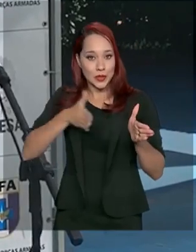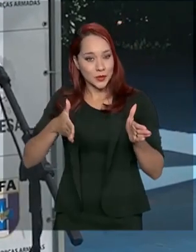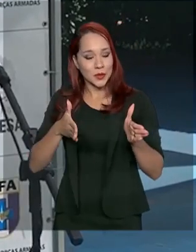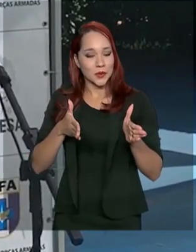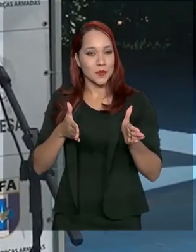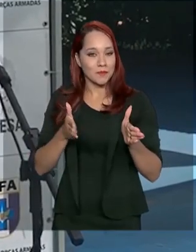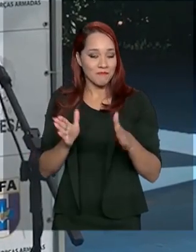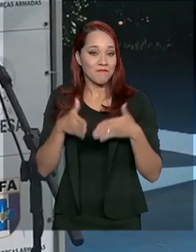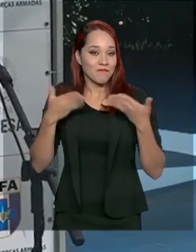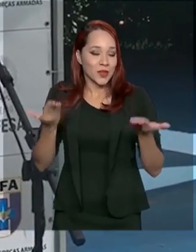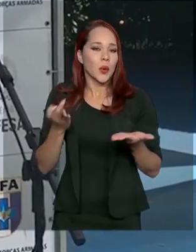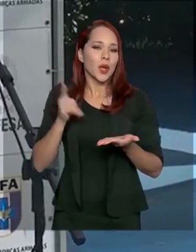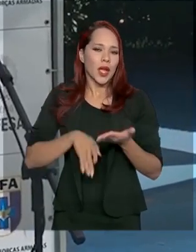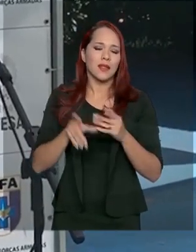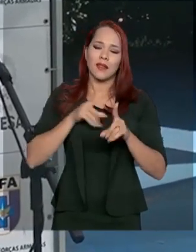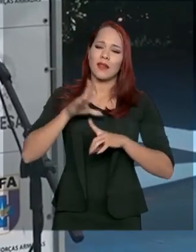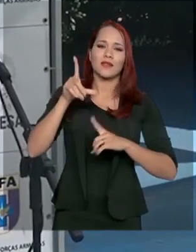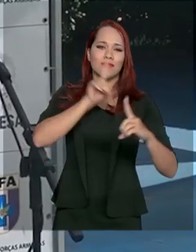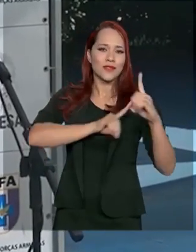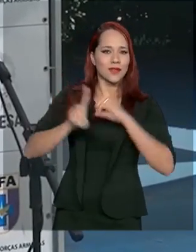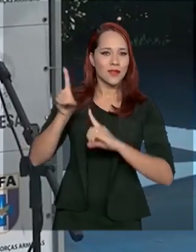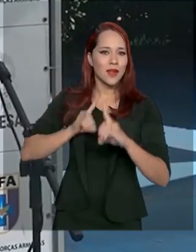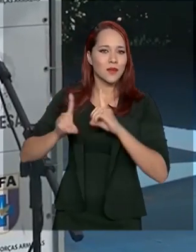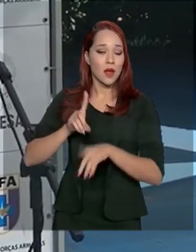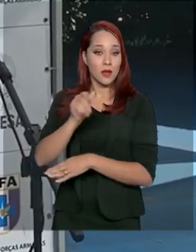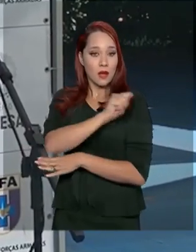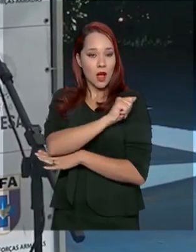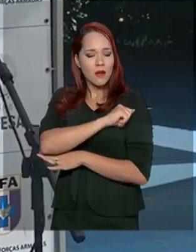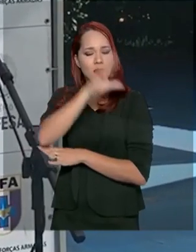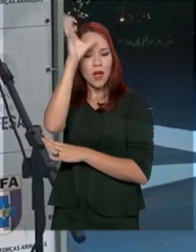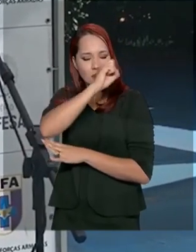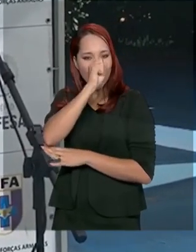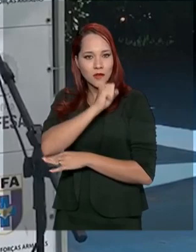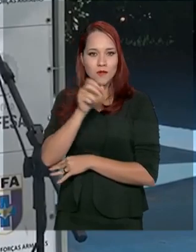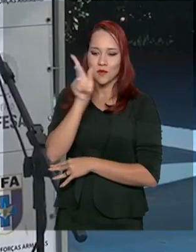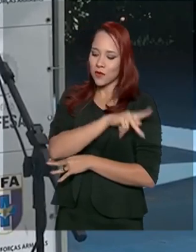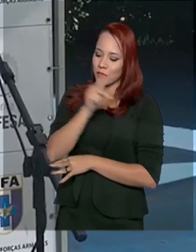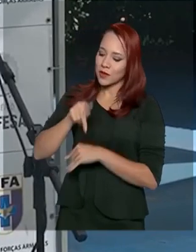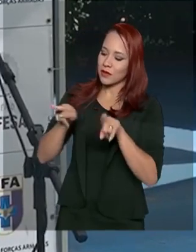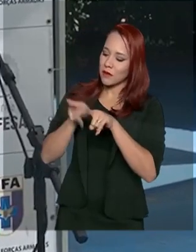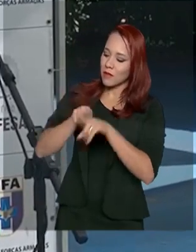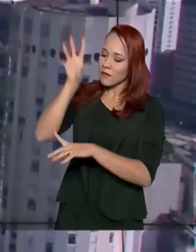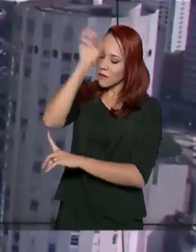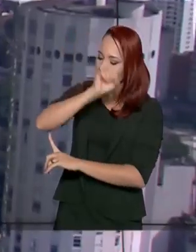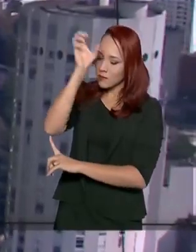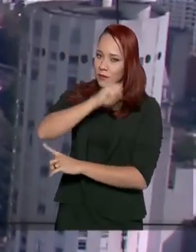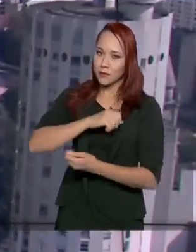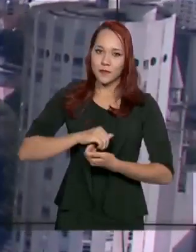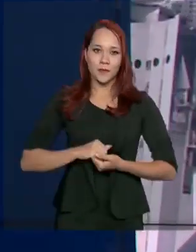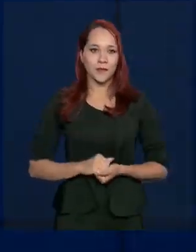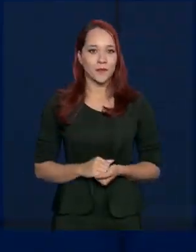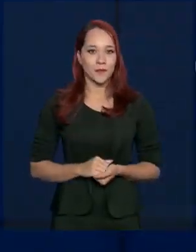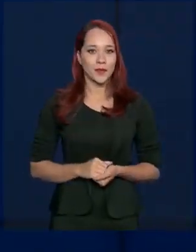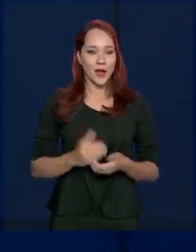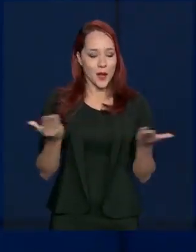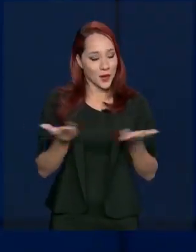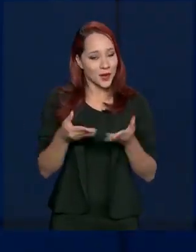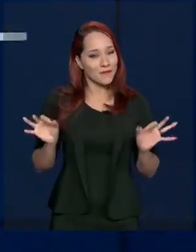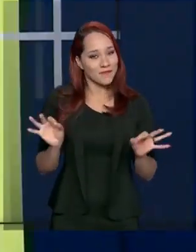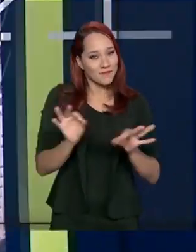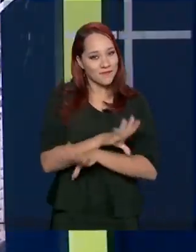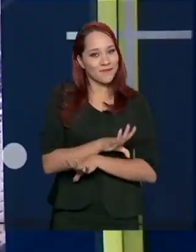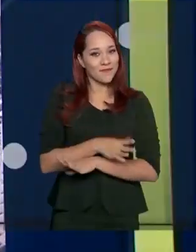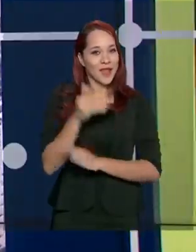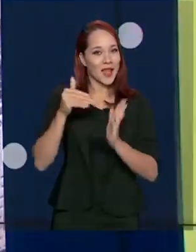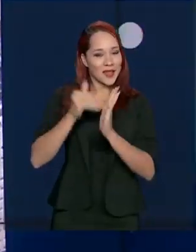Então, a questão é dinâmica. O aluno aprende, mas o professor aprende com o aluno também. A gente fica por